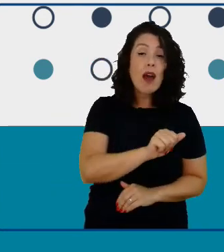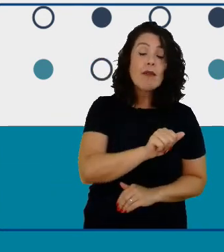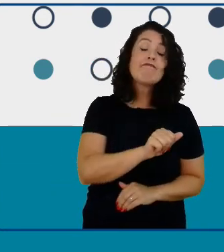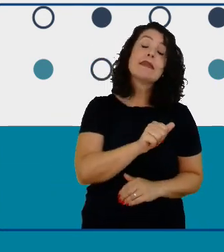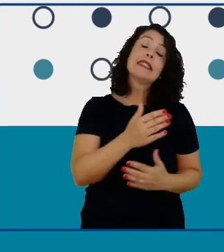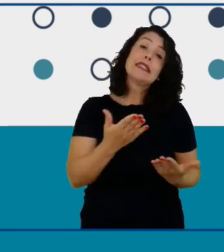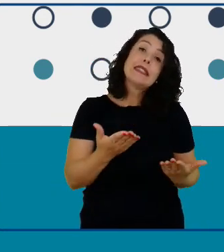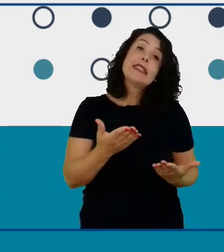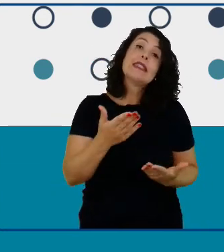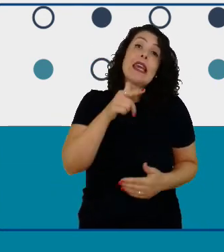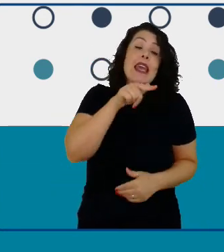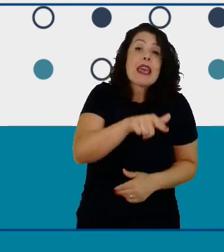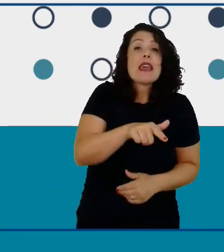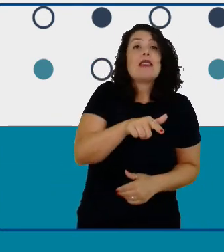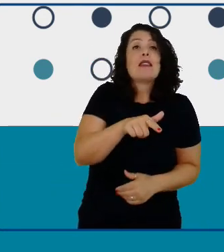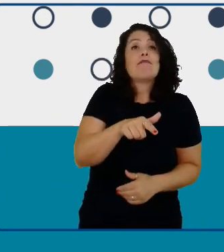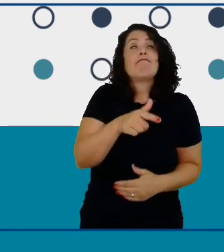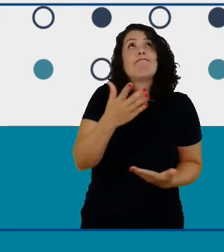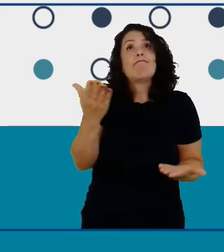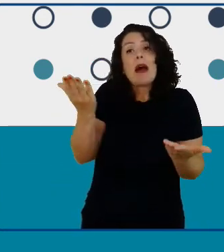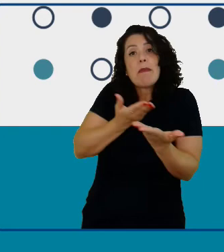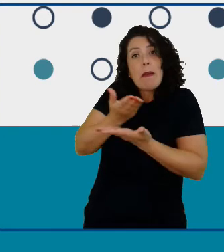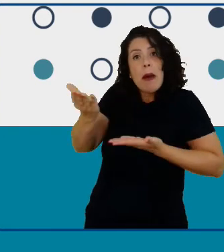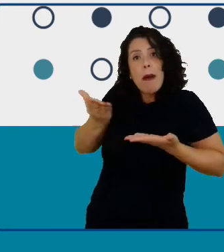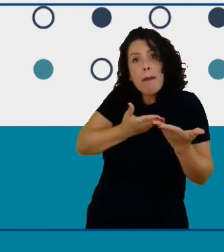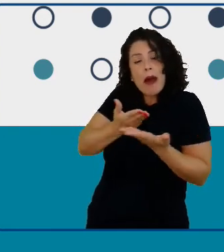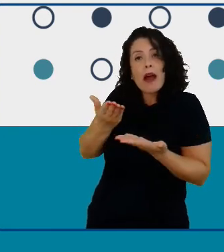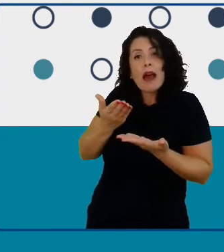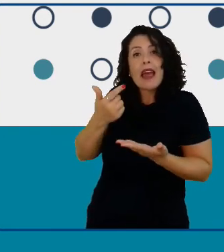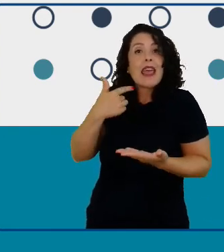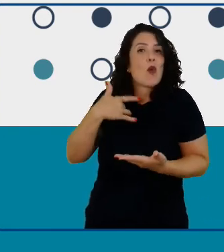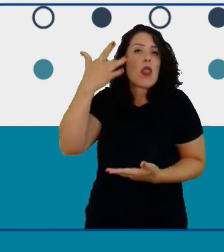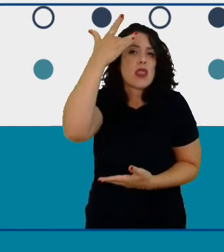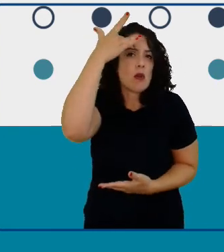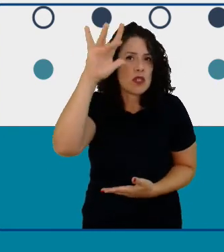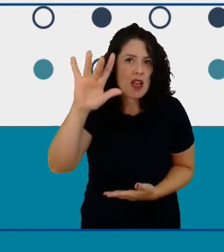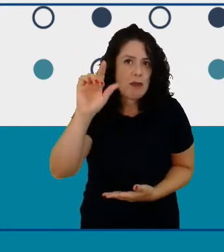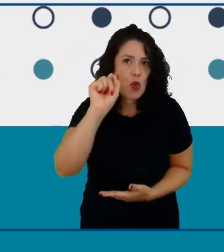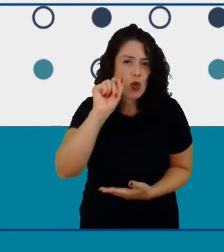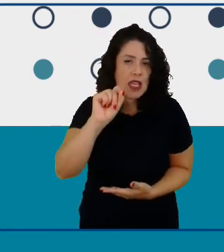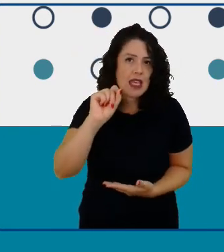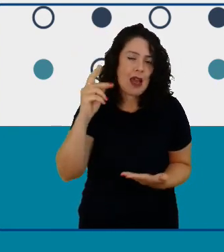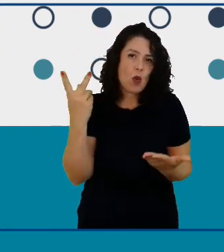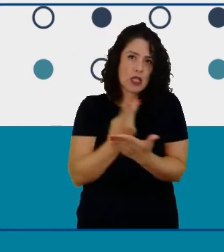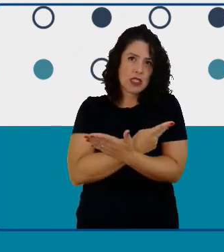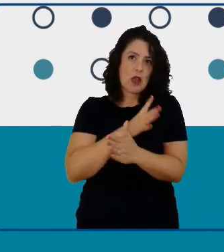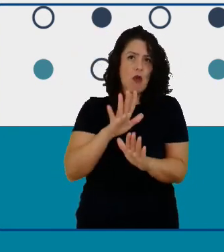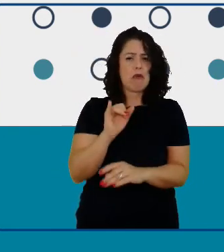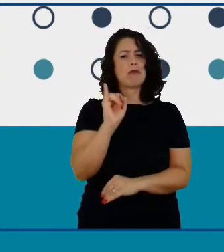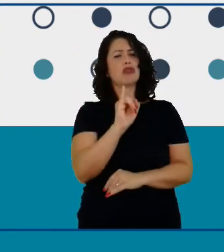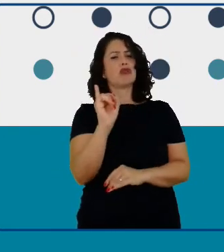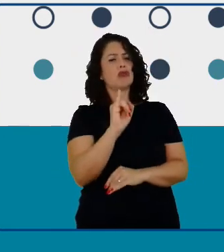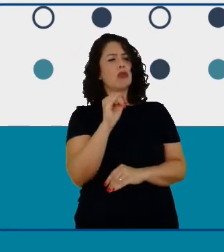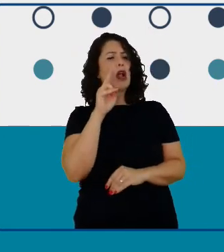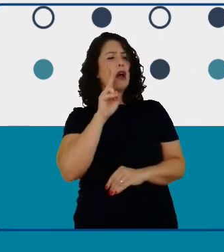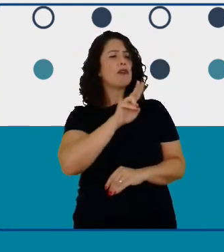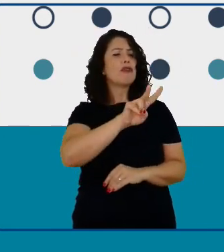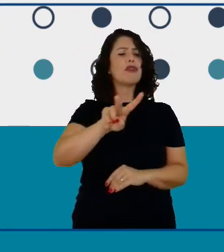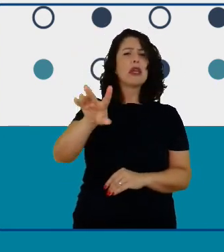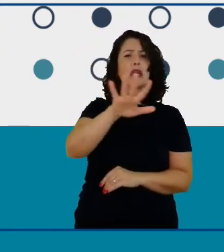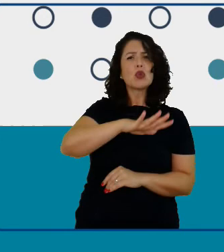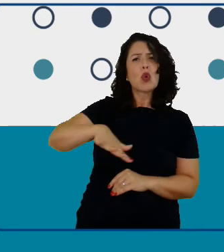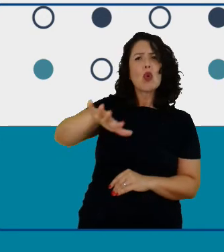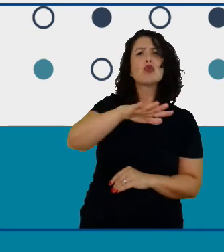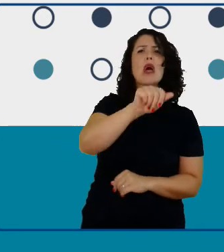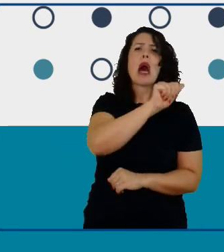Juan teve com esses alunos eu não soube eu assim como instrutora eu conseguia visualizar tudo ali a interação dos alunos